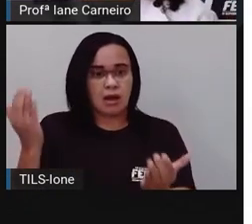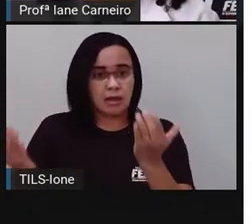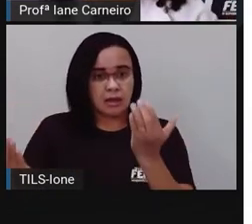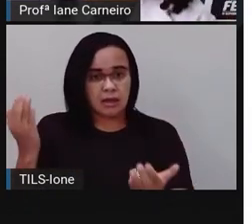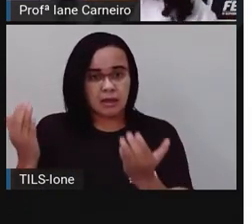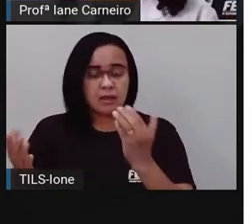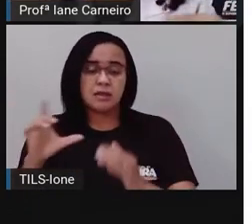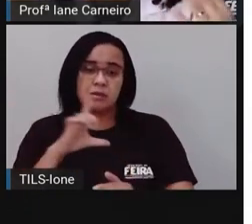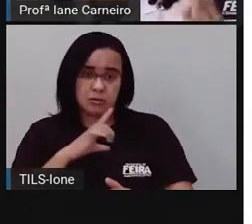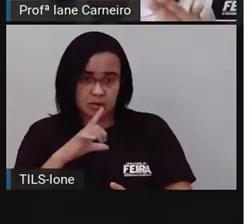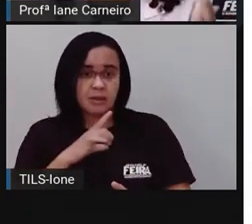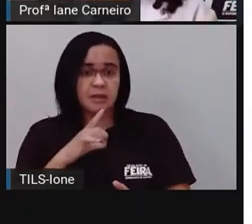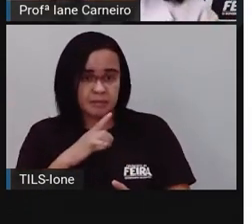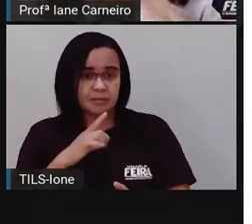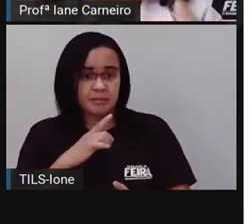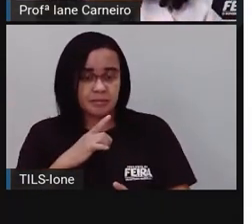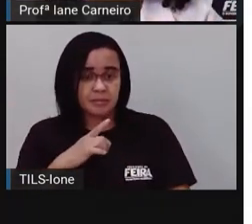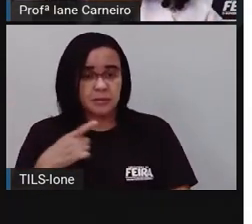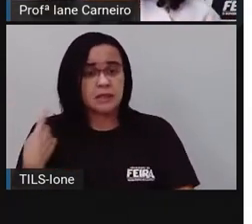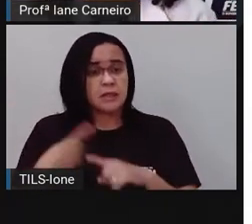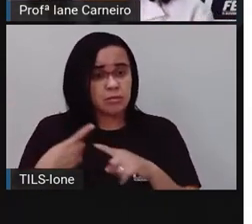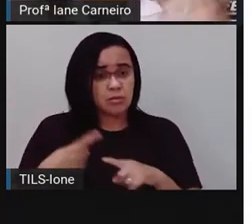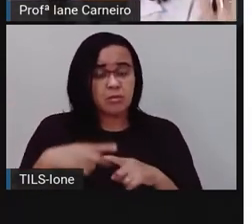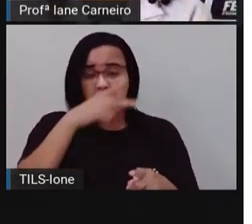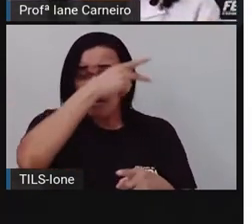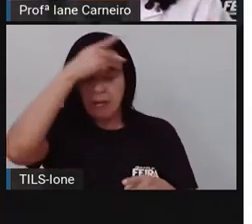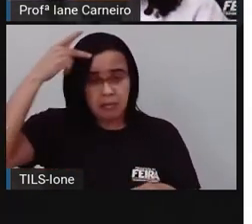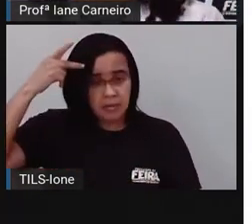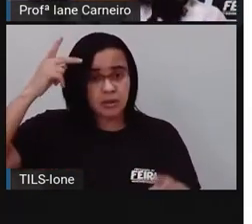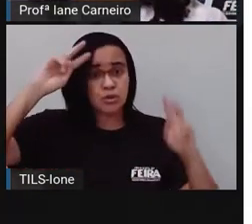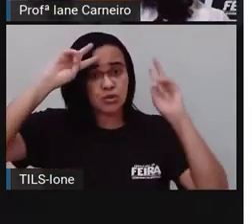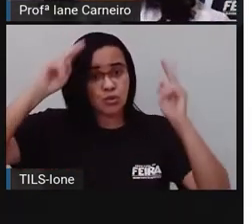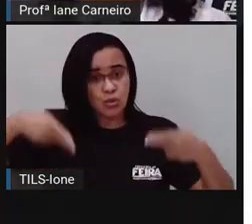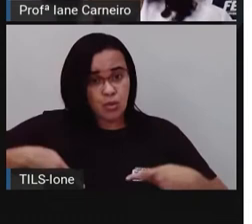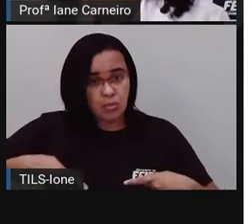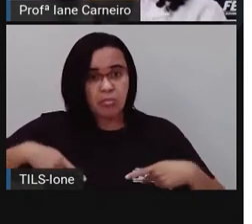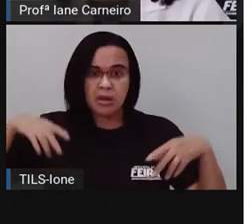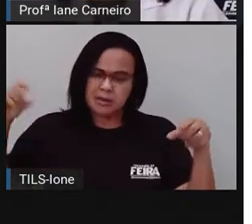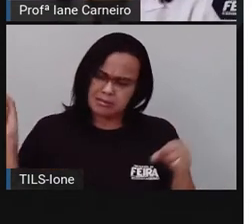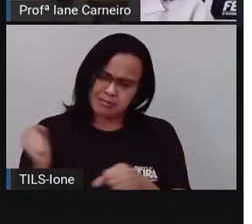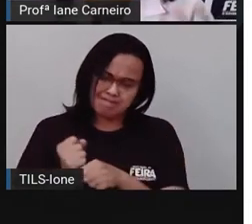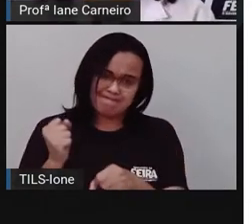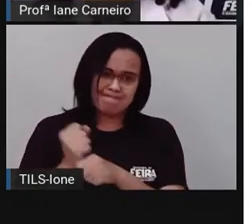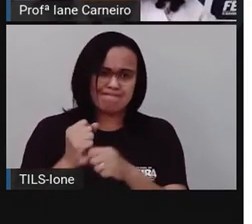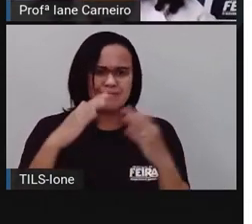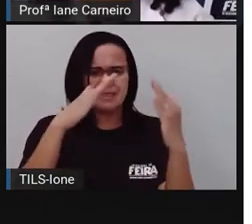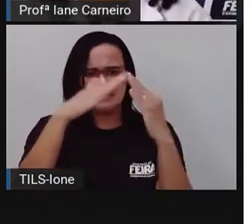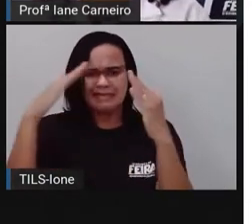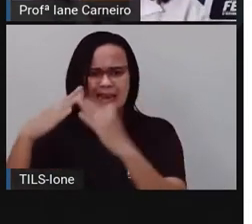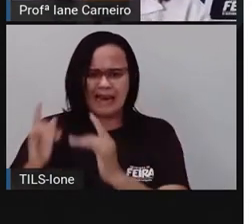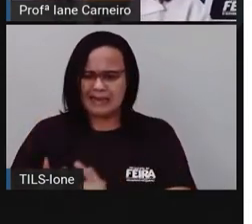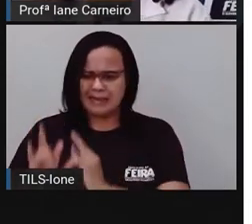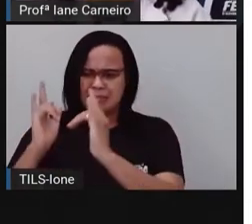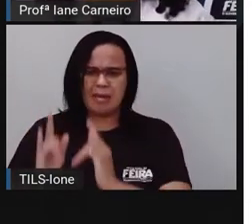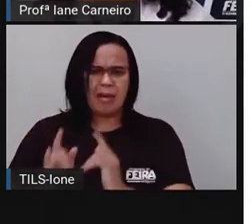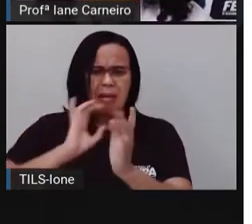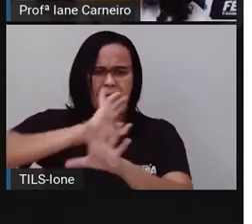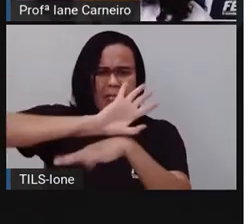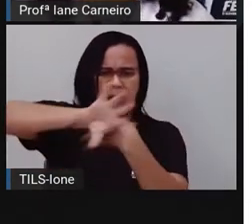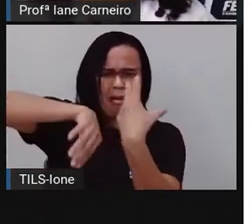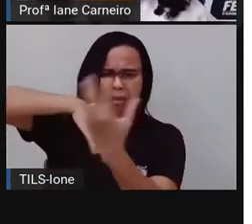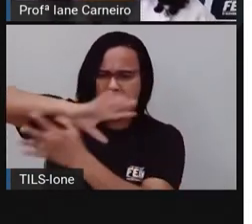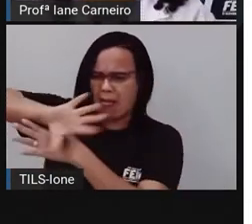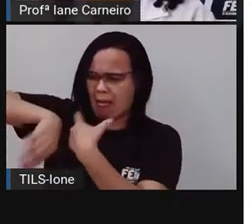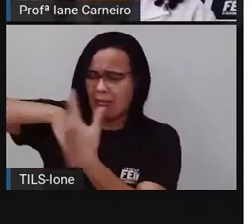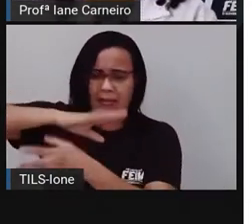as construções, de uma forma que não pensou nesses animais. Então, a gente precisa hoje aprender formas, né?